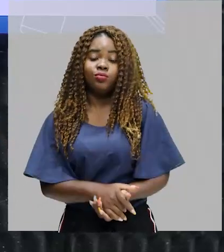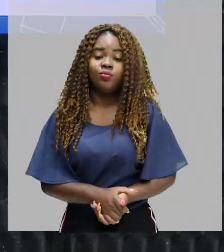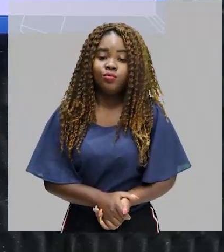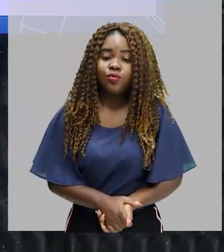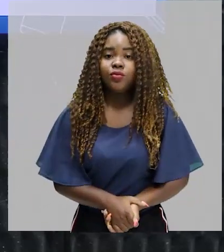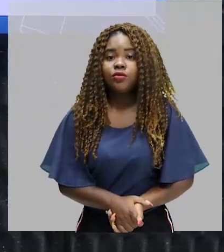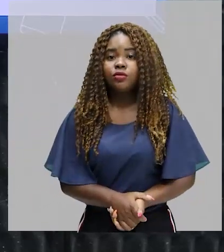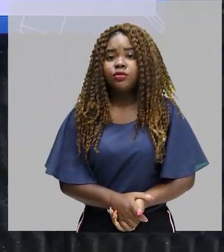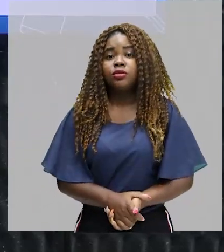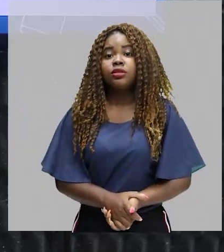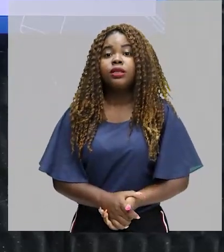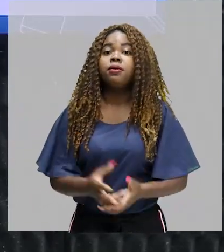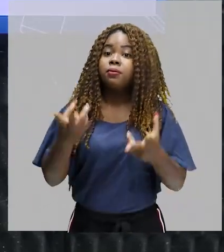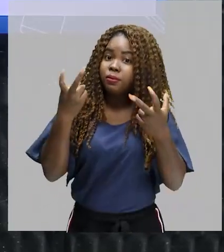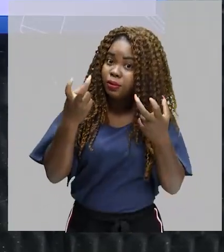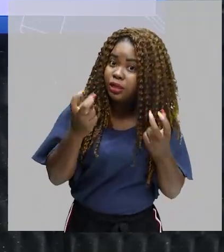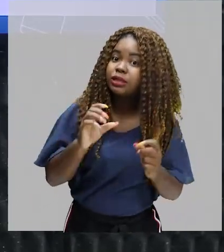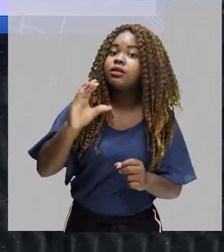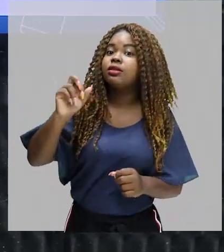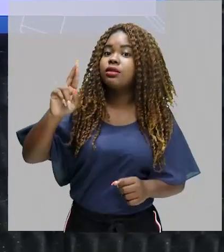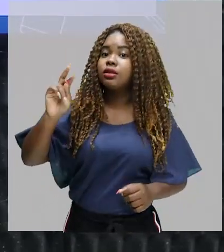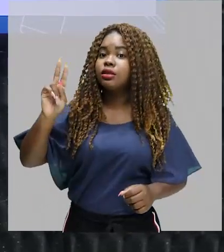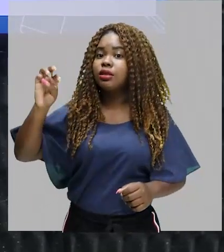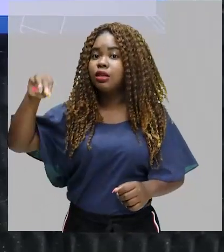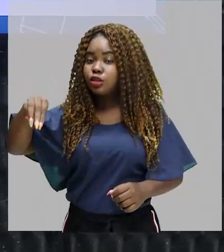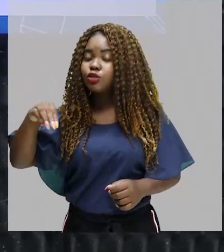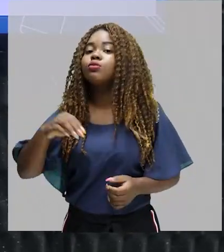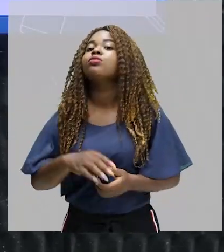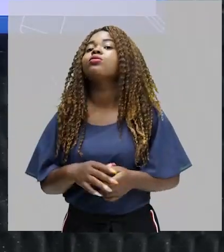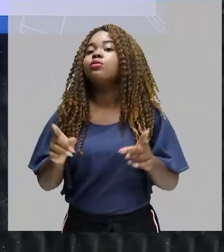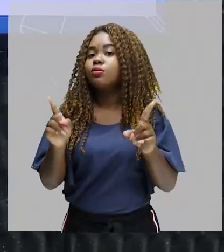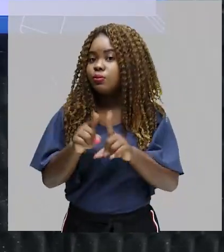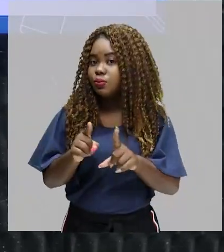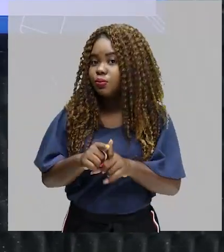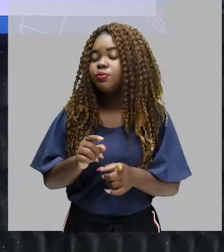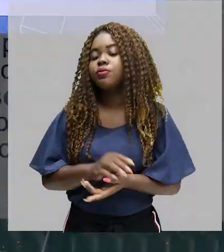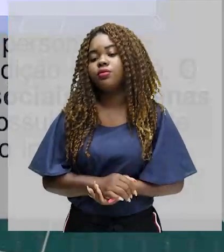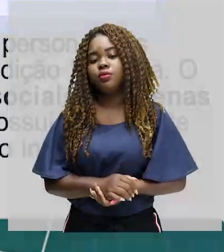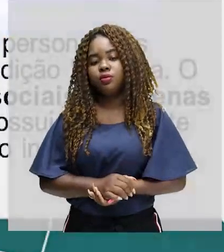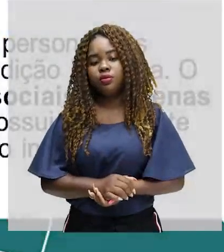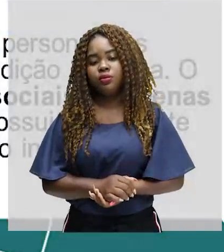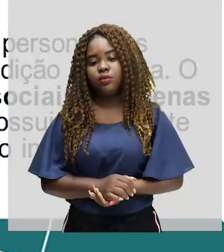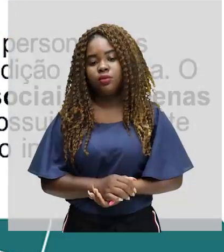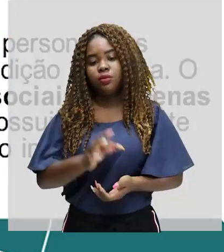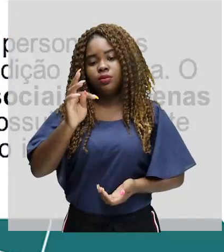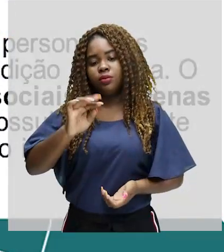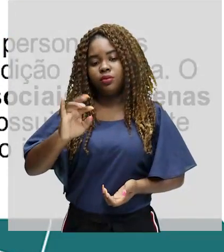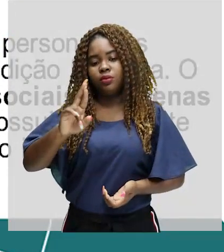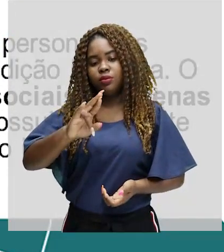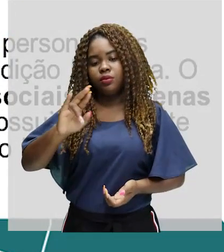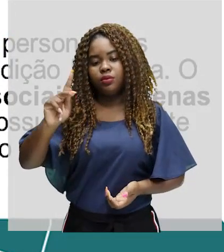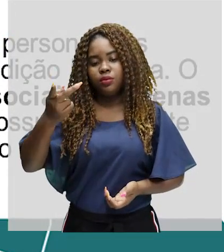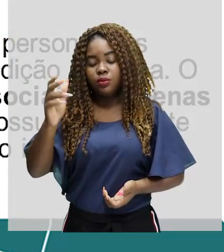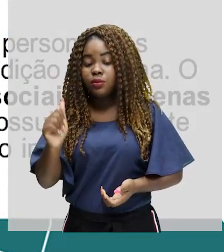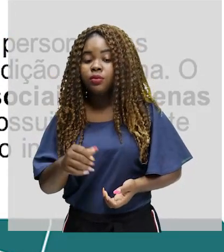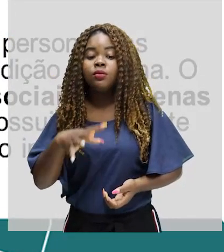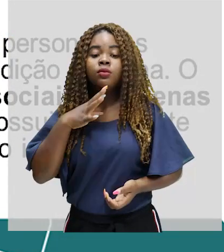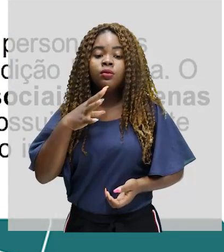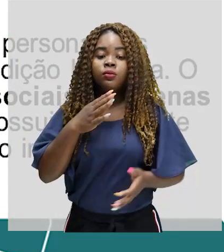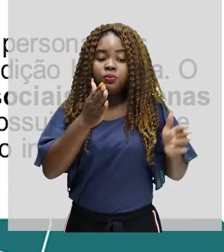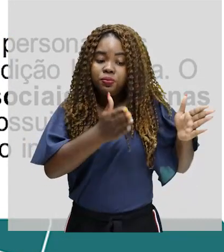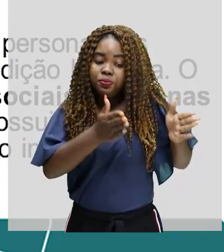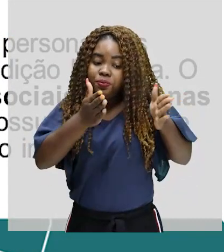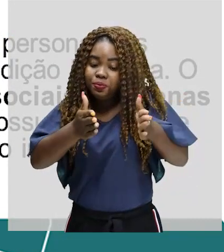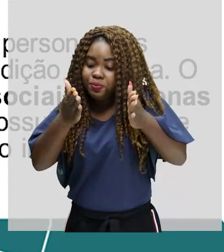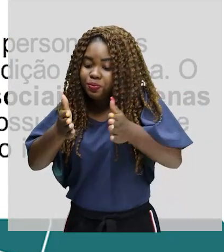bem antenados nessa questão dos cartoons e dos mangás que nós vamos já ver. As cheirinhas, conhecida pela sequência